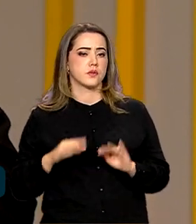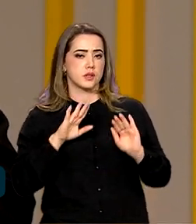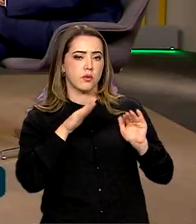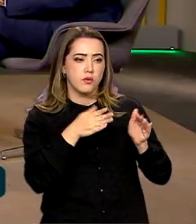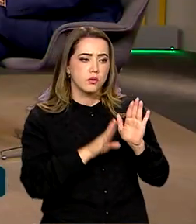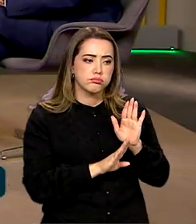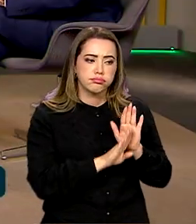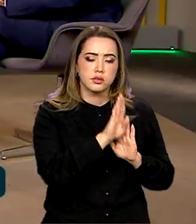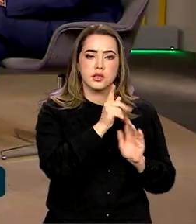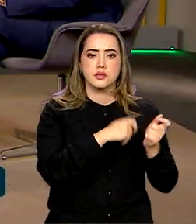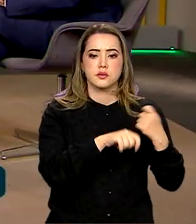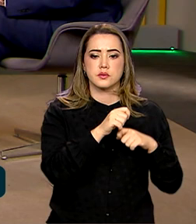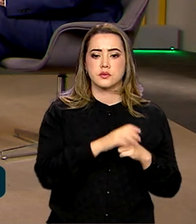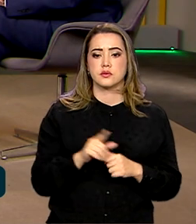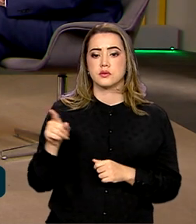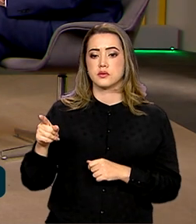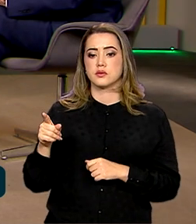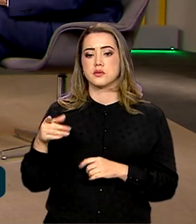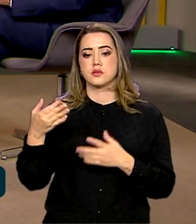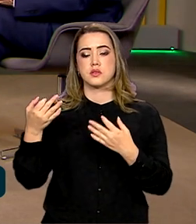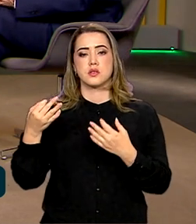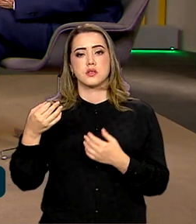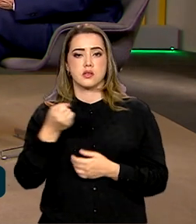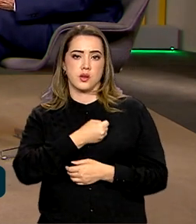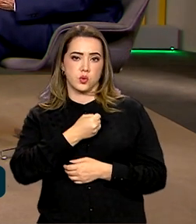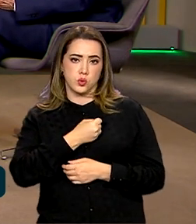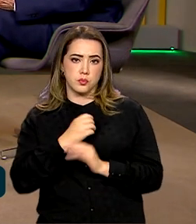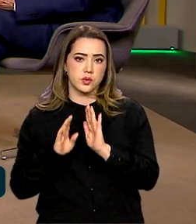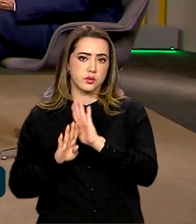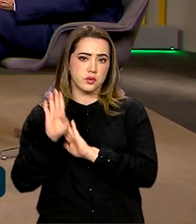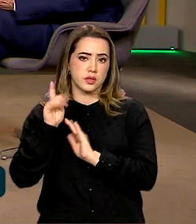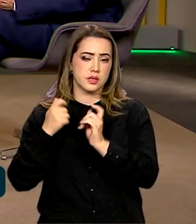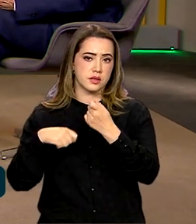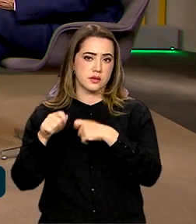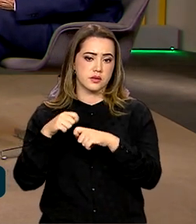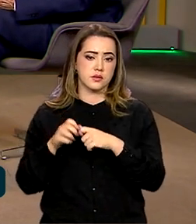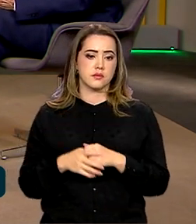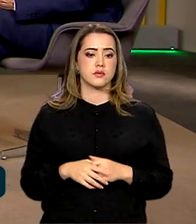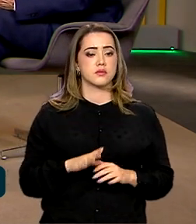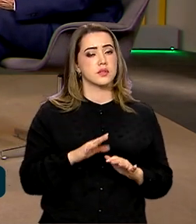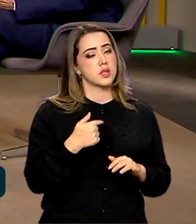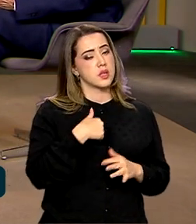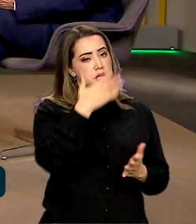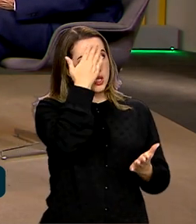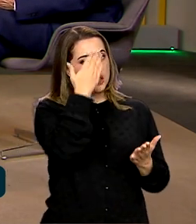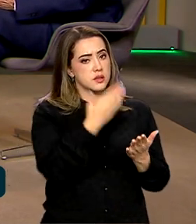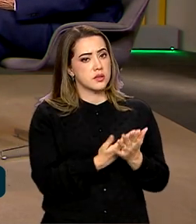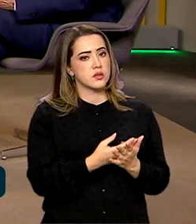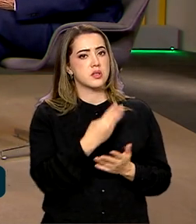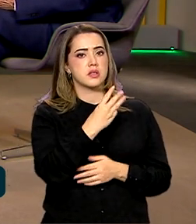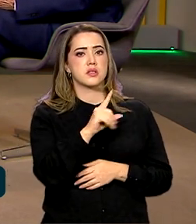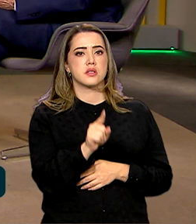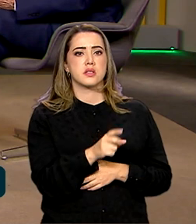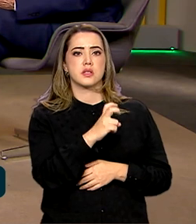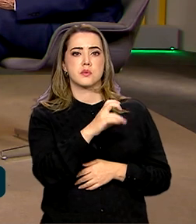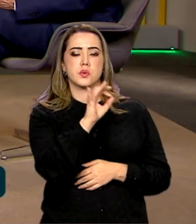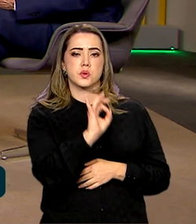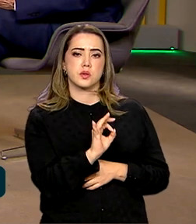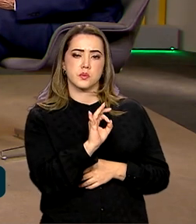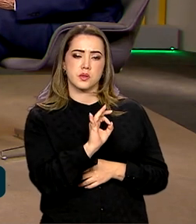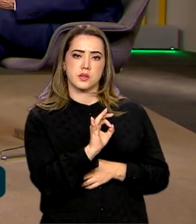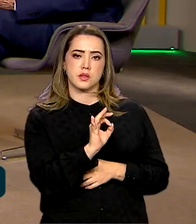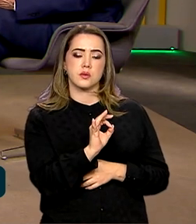O senhor gostaria de dar um palpite aí, cravar o número do crescimento econômico? Ah, eu acho que vai ficar, então, de 3,5% esse ano.